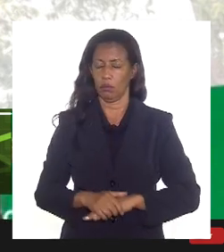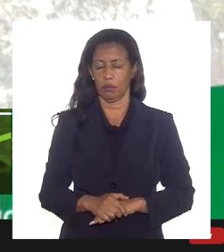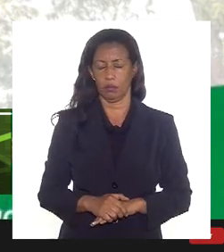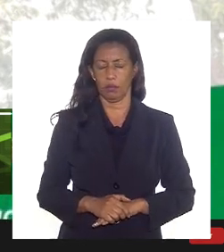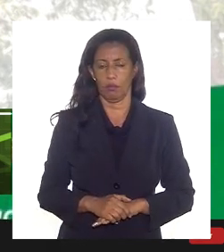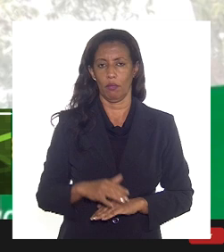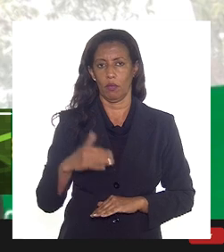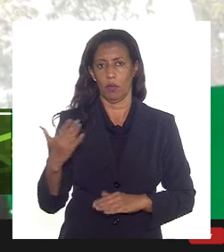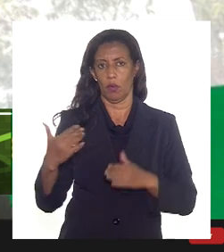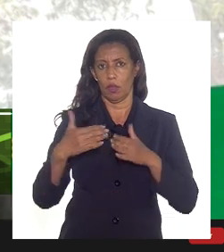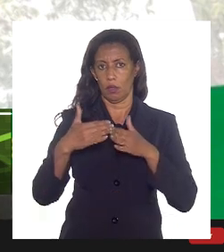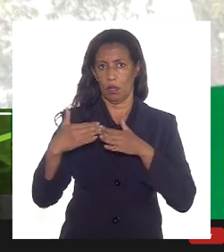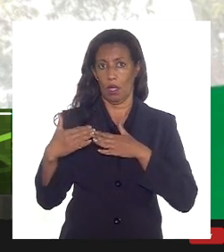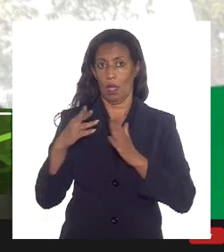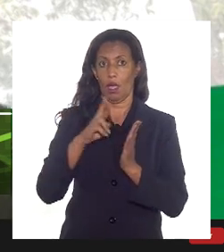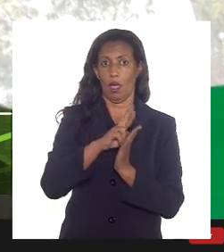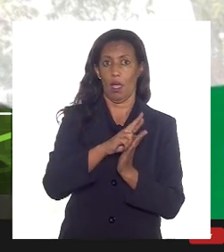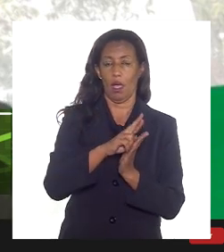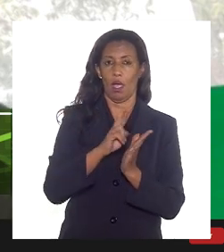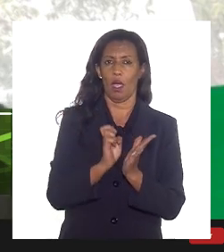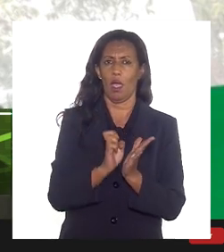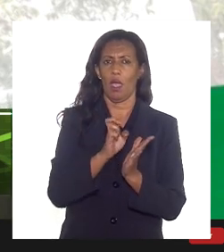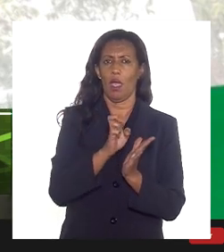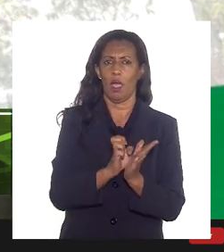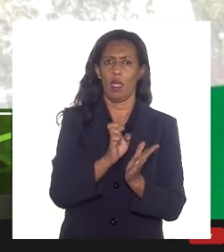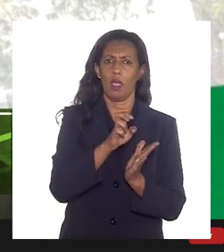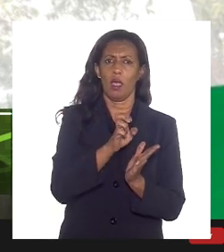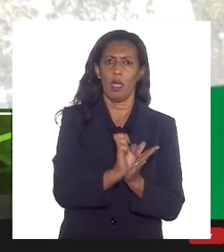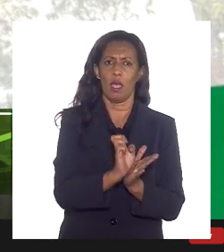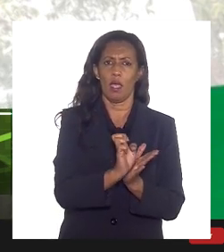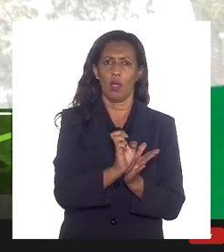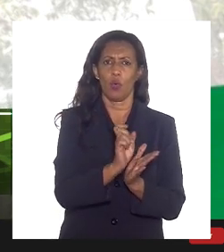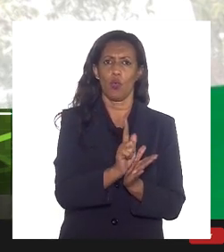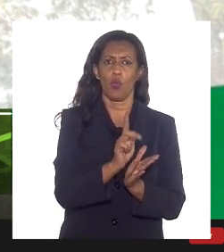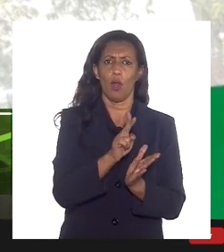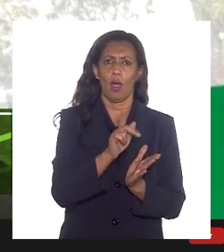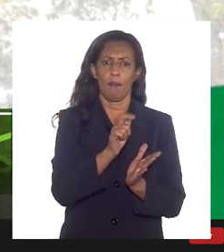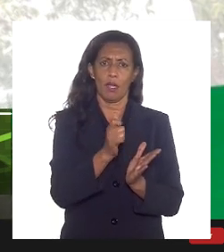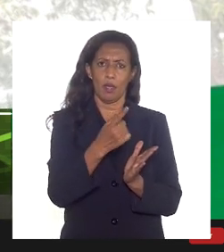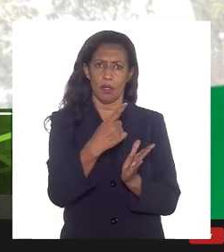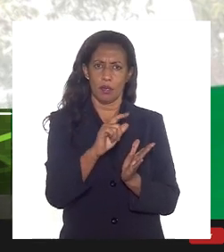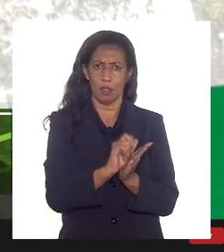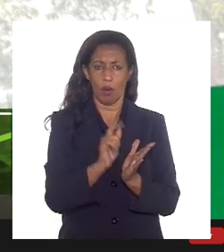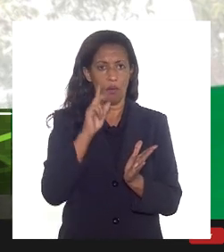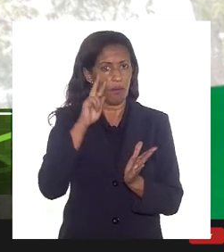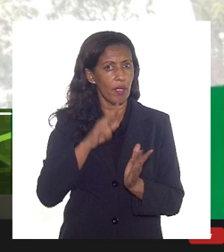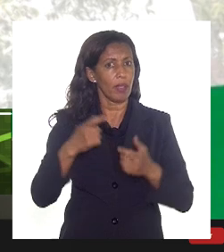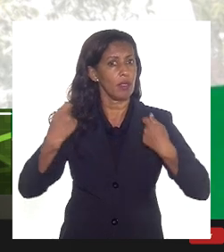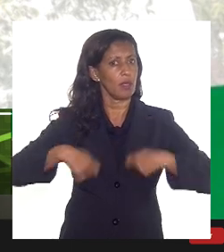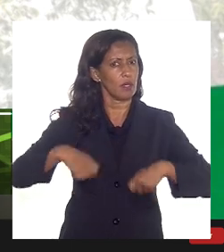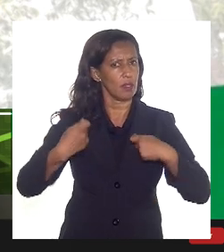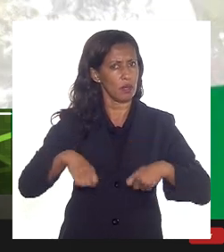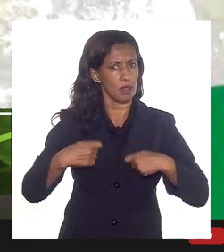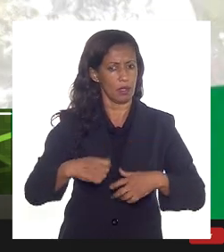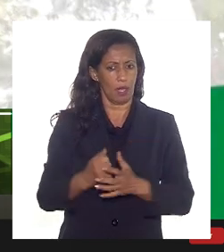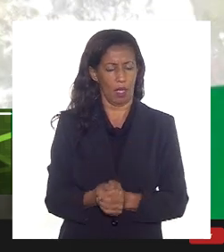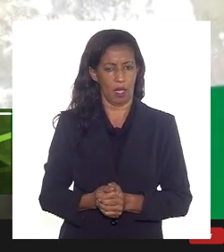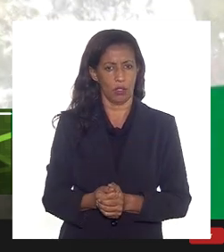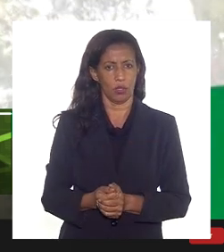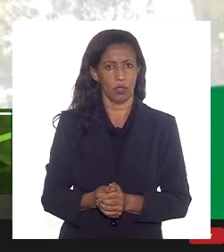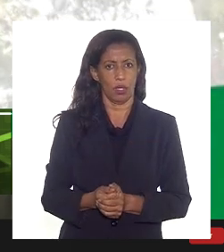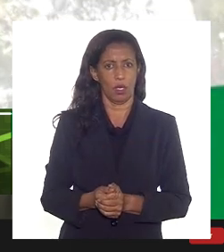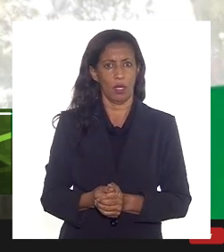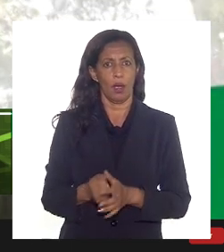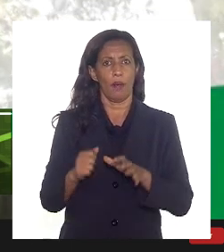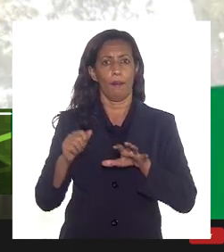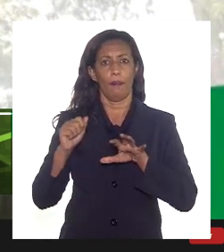ausência de regulamentação nos faz enxergar a necessidade de, para a parte controversa,